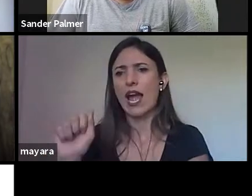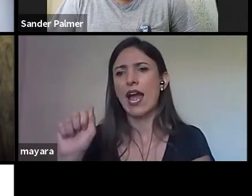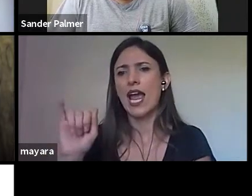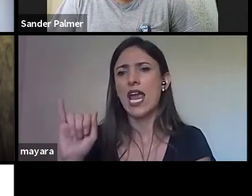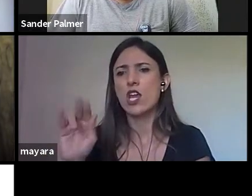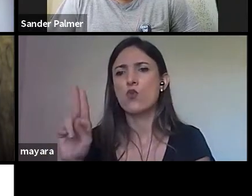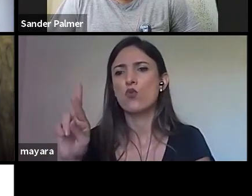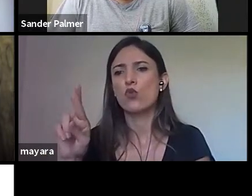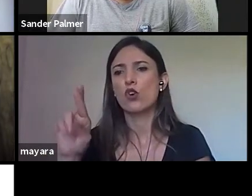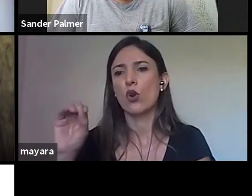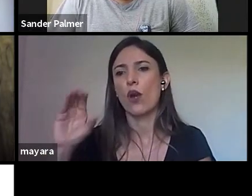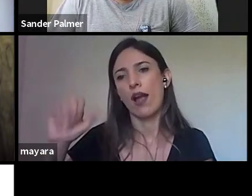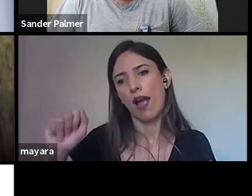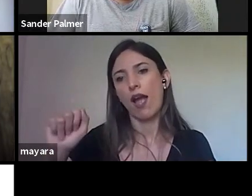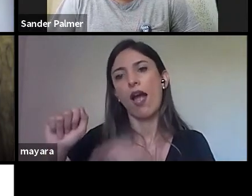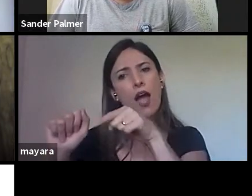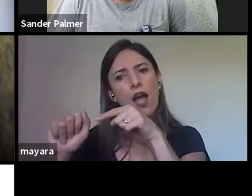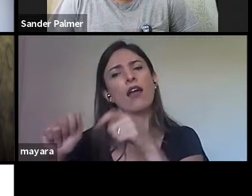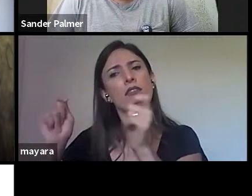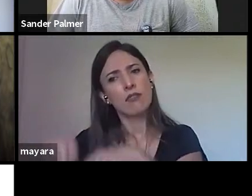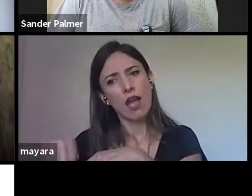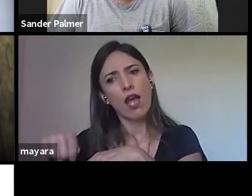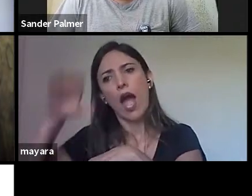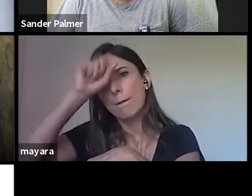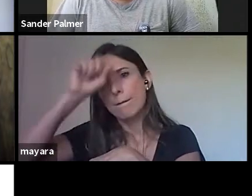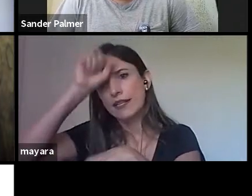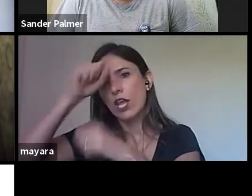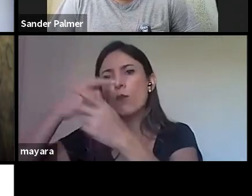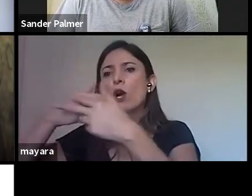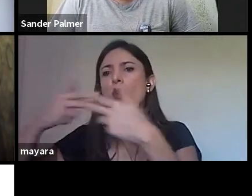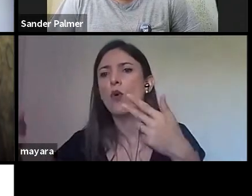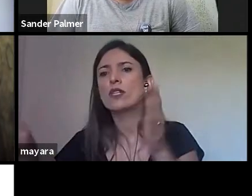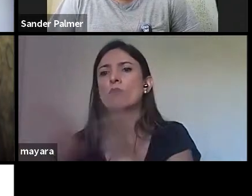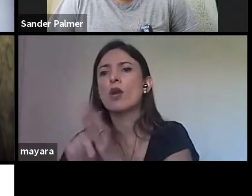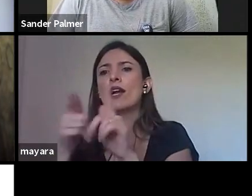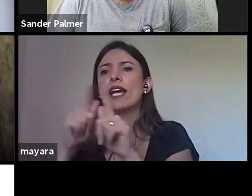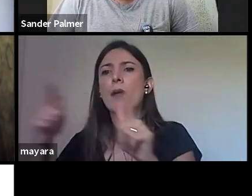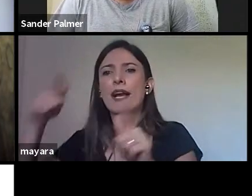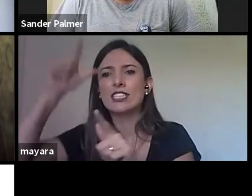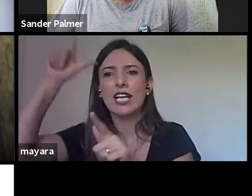aprendessem algo de gramática latina, já que esse padre não ensinava nada.